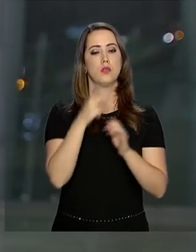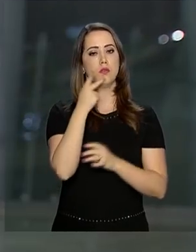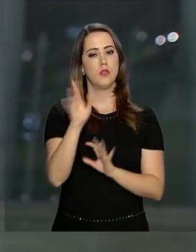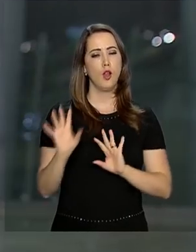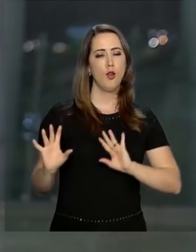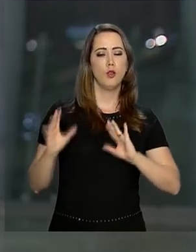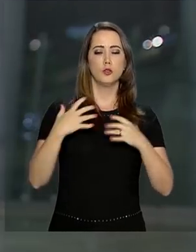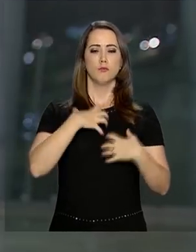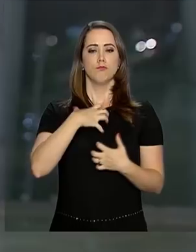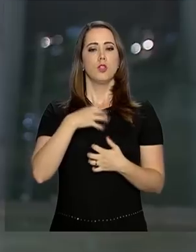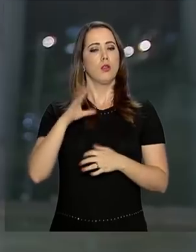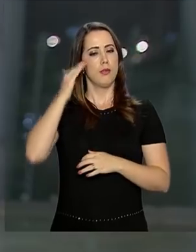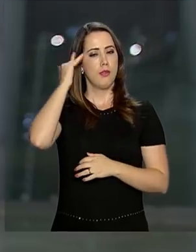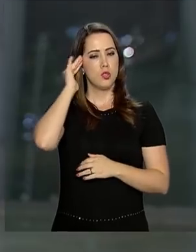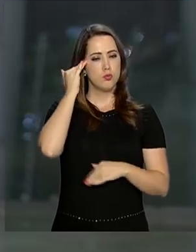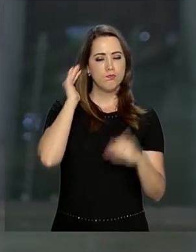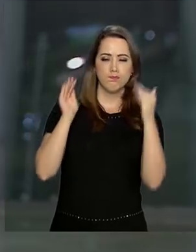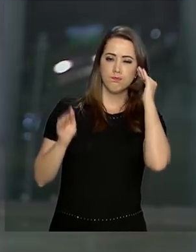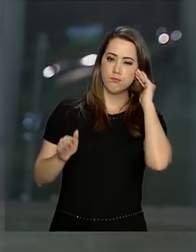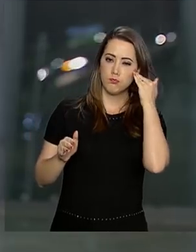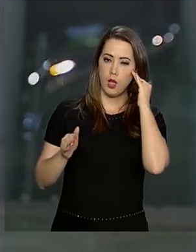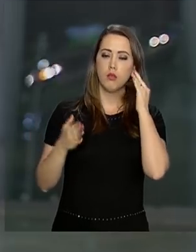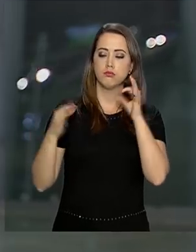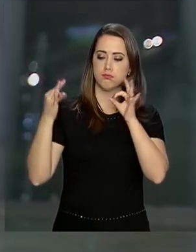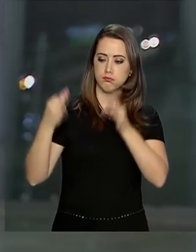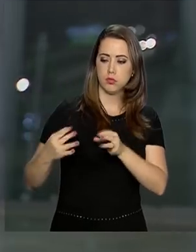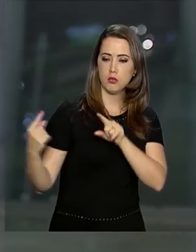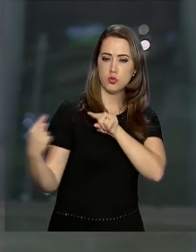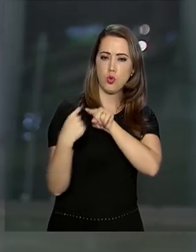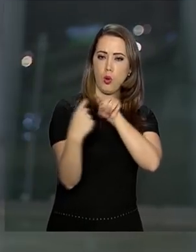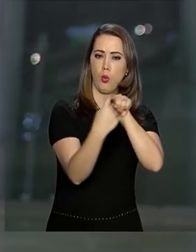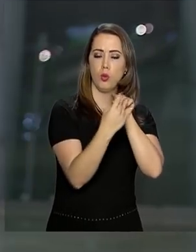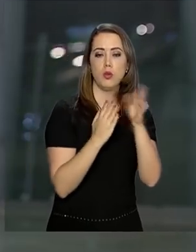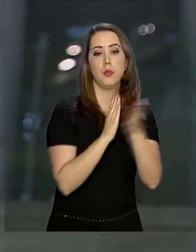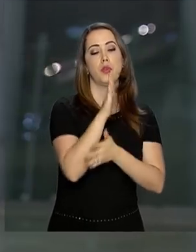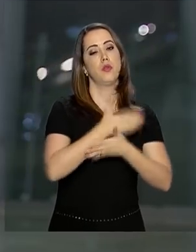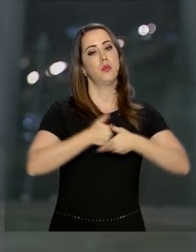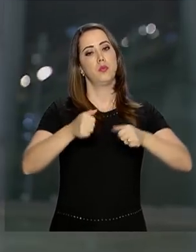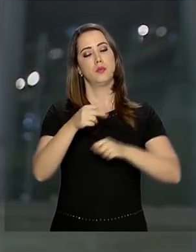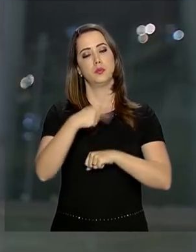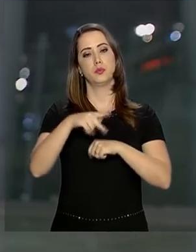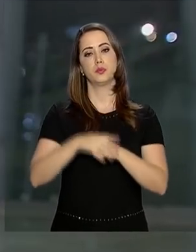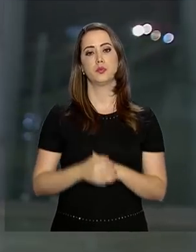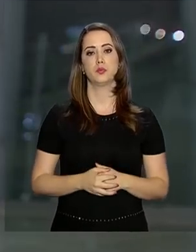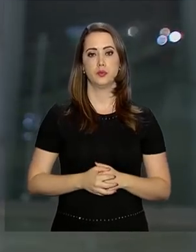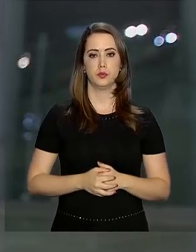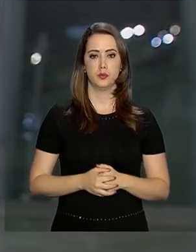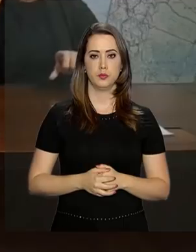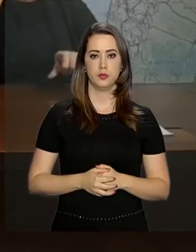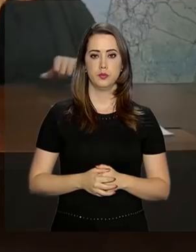clima foi de entendimento no sentido de aprovar o melhor para o Brasil. Vamos ouvir.